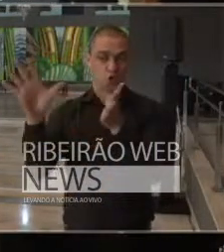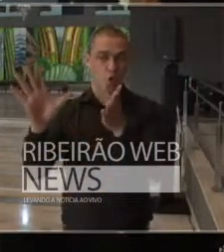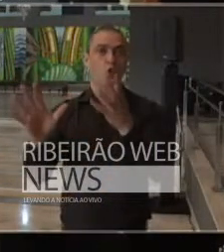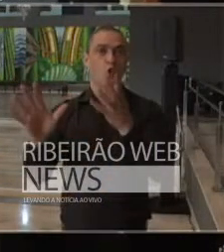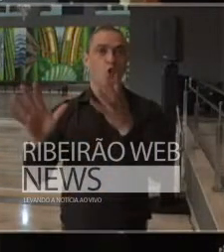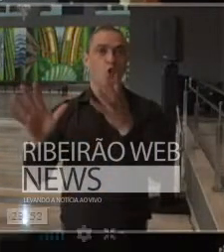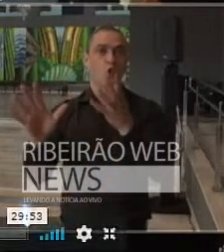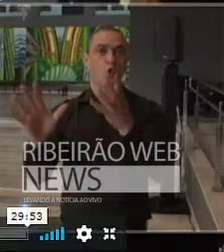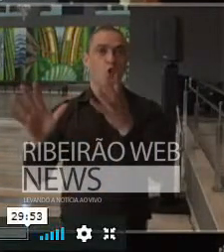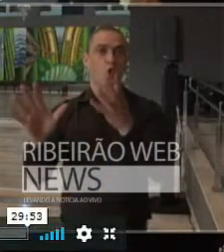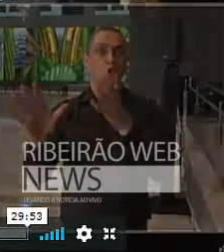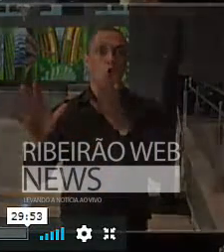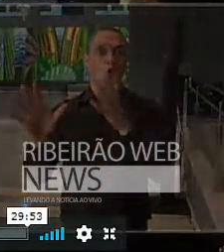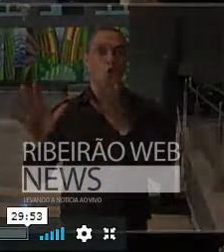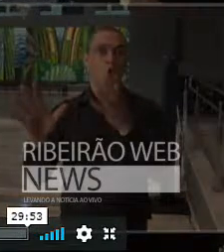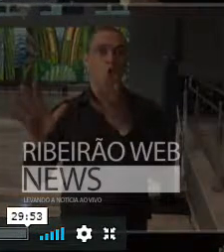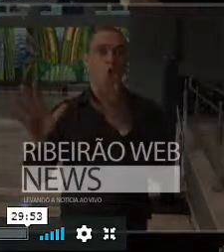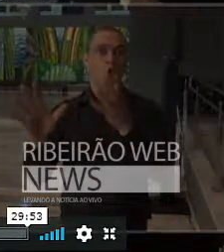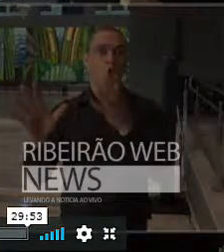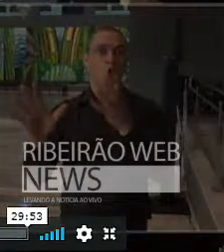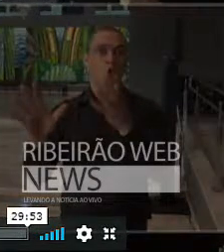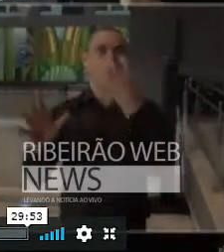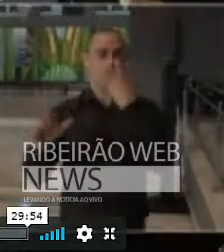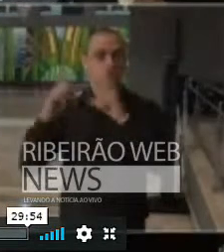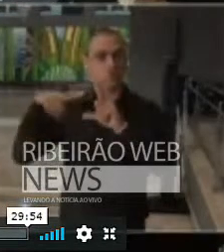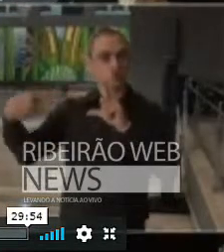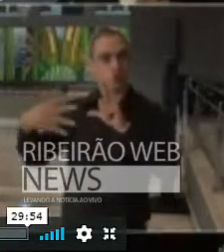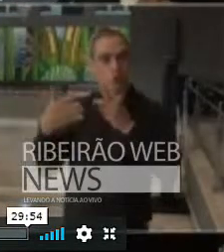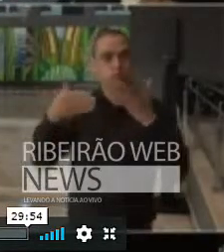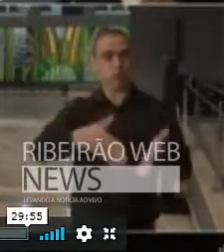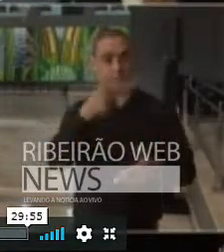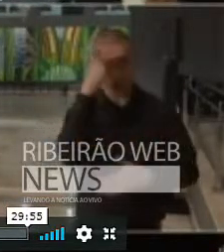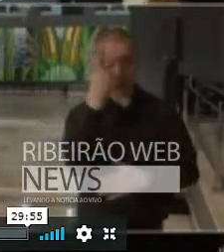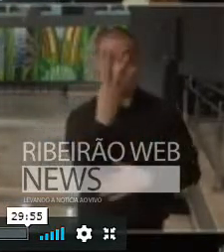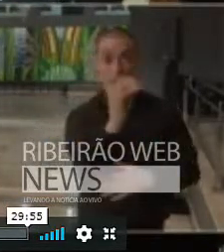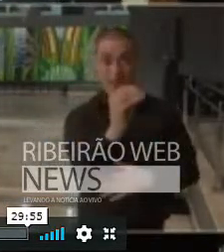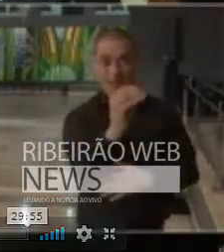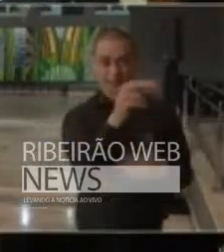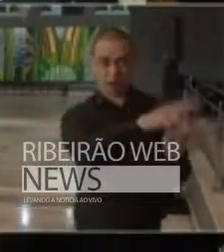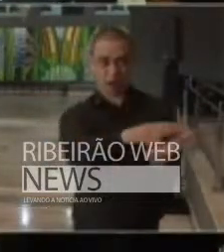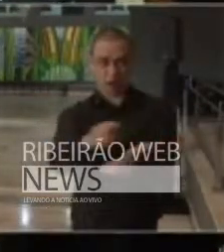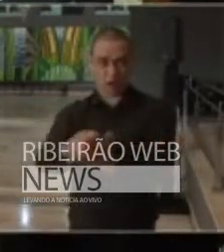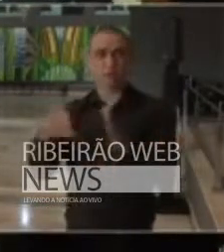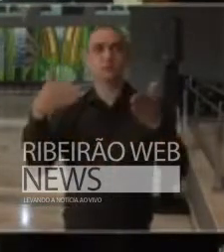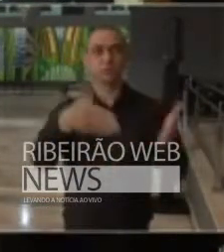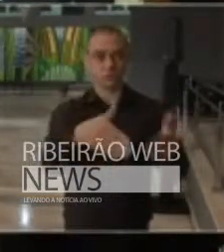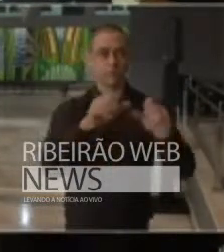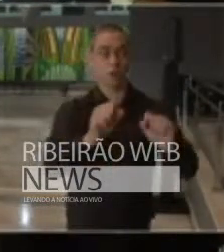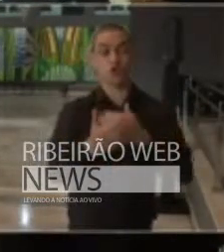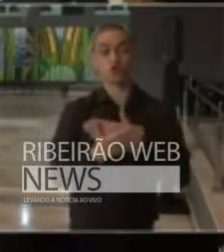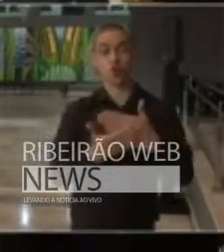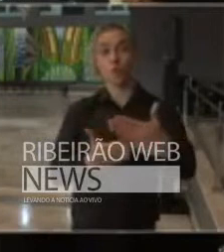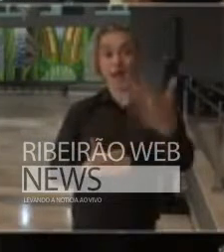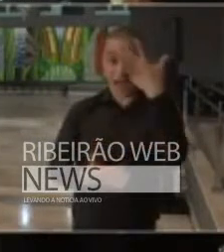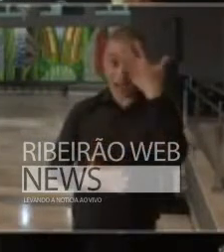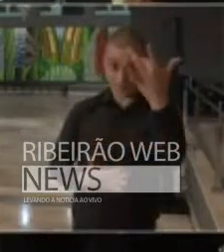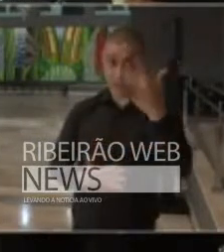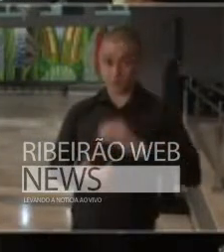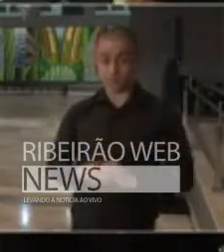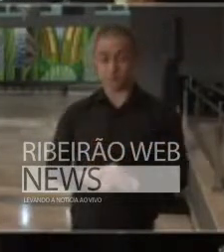desse ventilador em 40 pacientes. Isto começa amanhã.